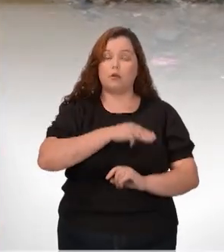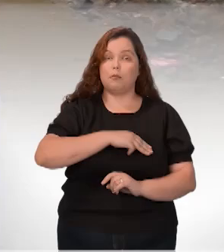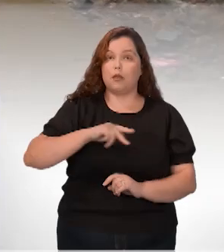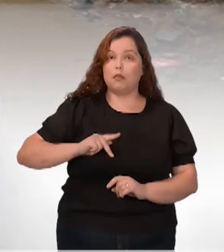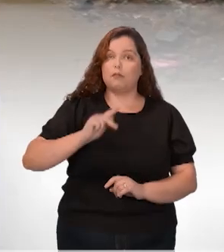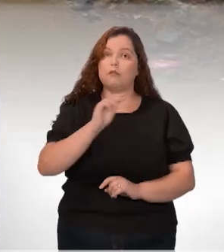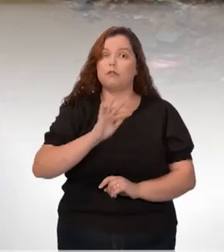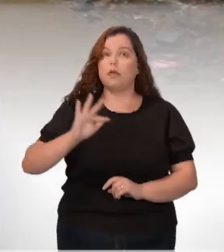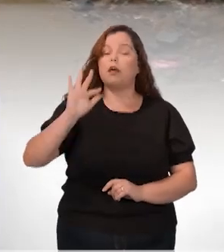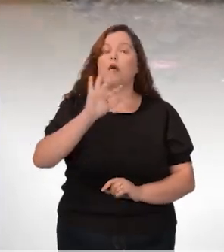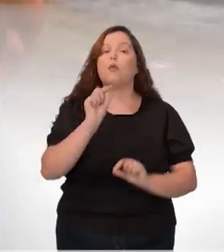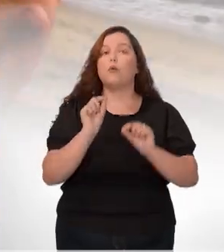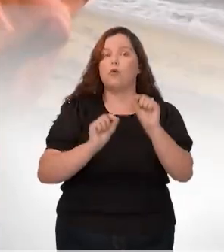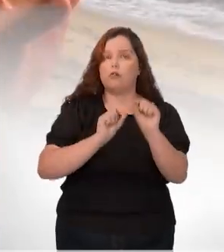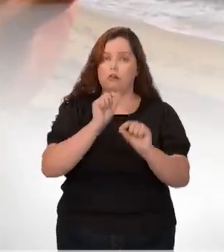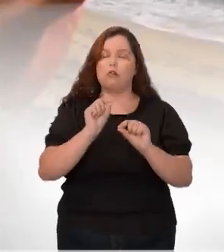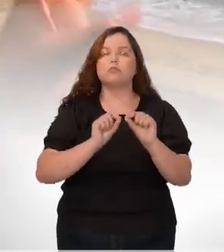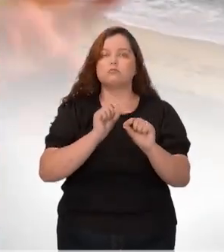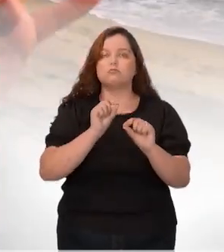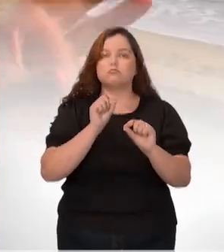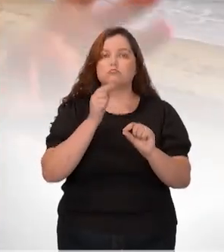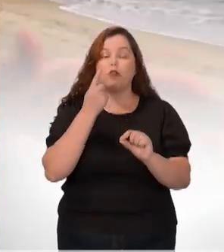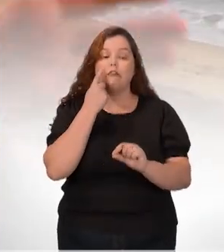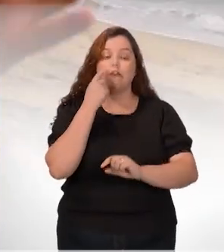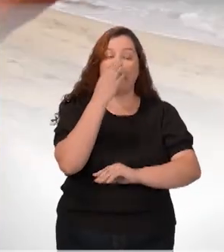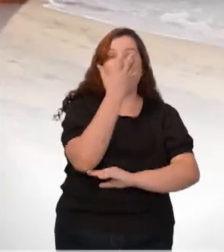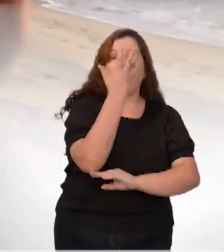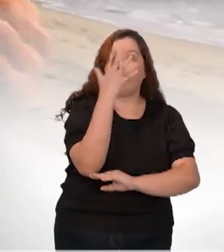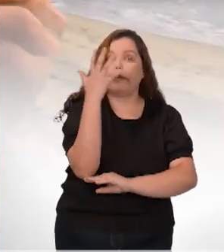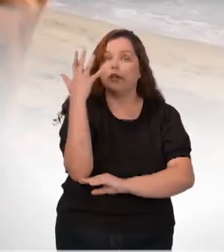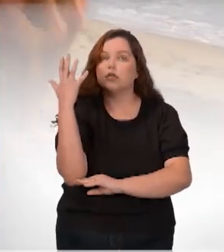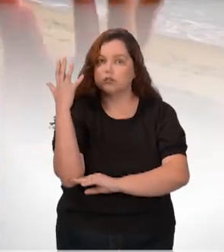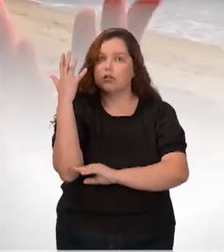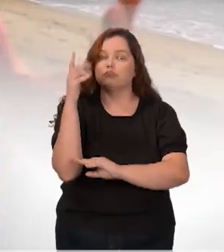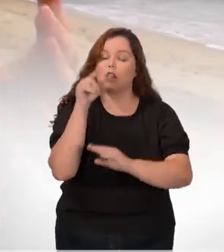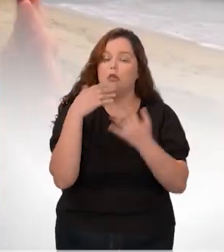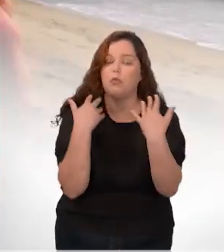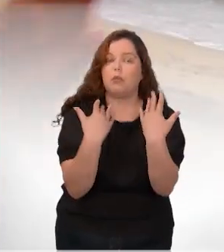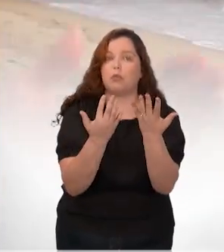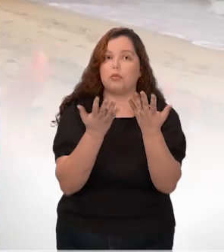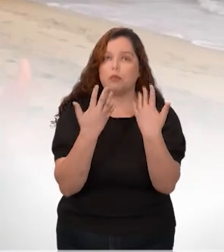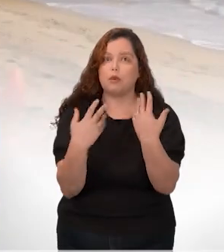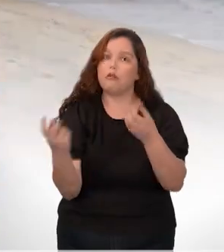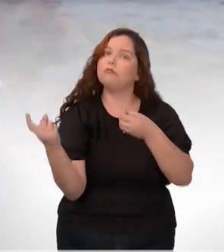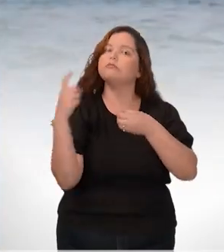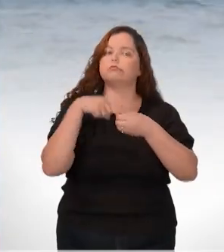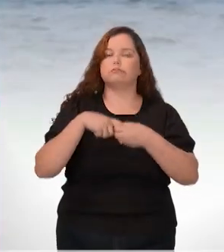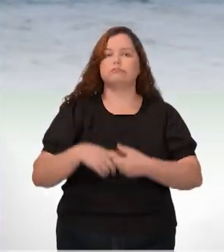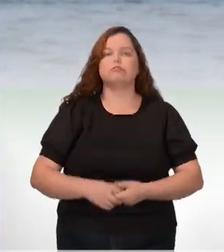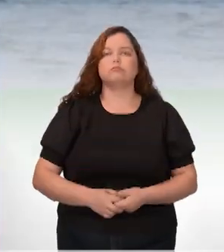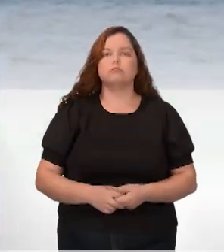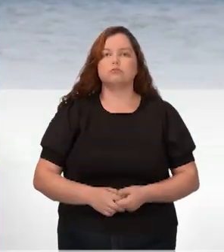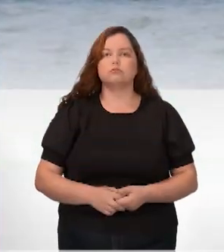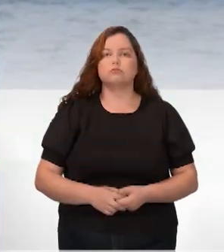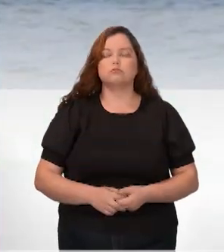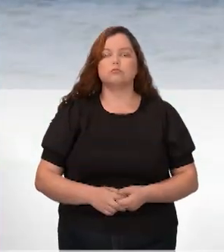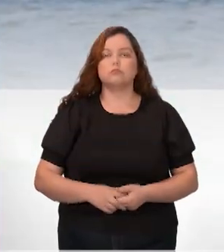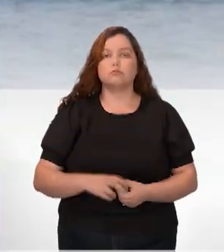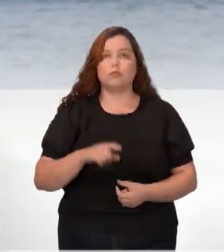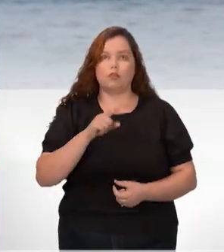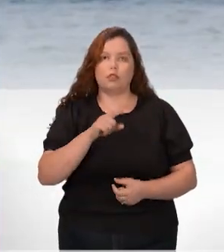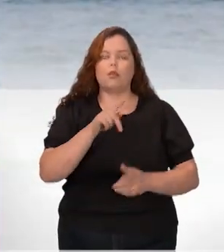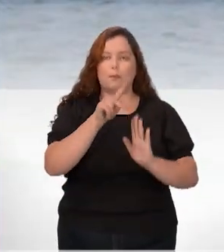Público Federal, em Caraguatatuba, relacionada à questão ambiental da restauração da Serra do Mar. O projeto, chamado